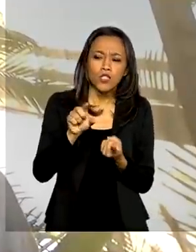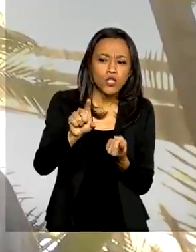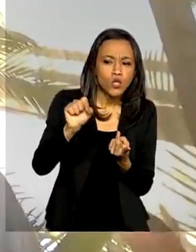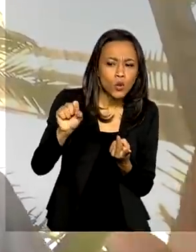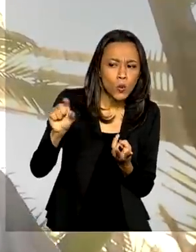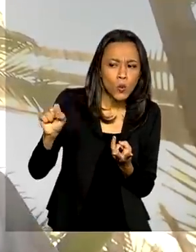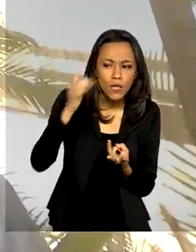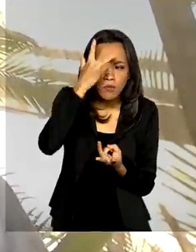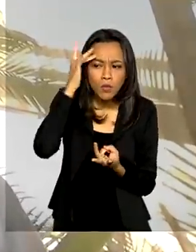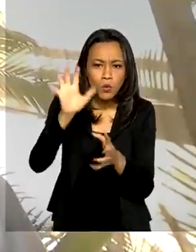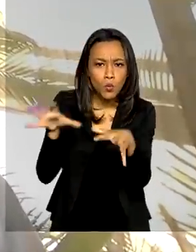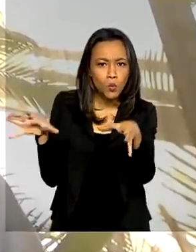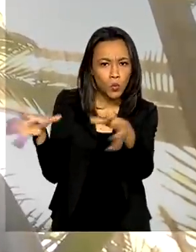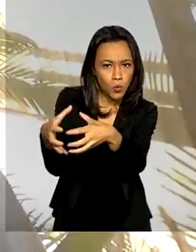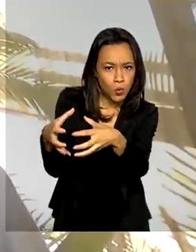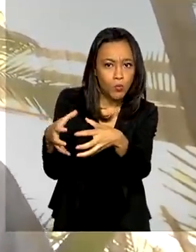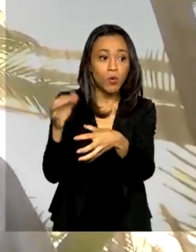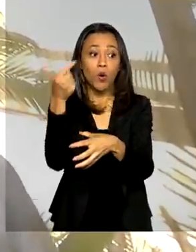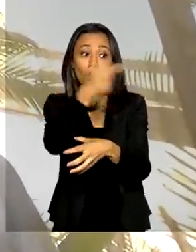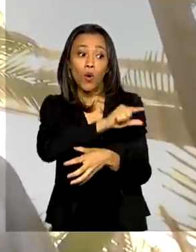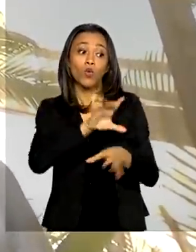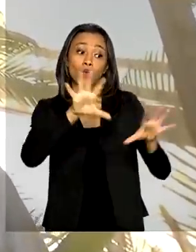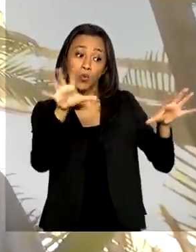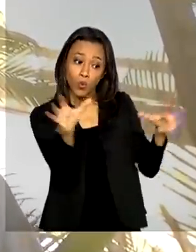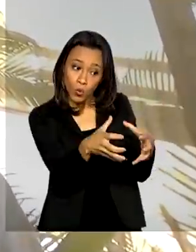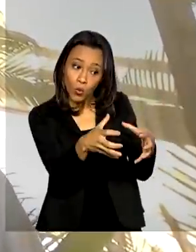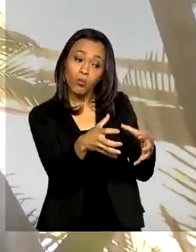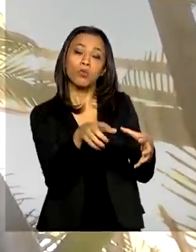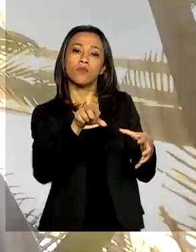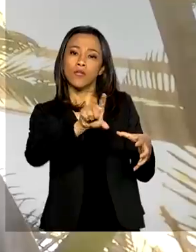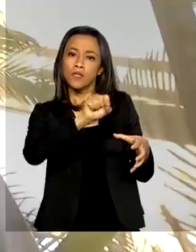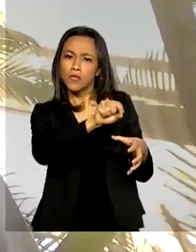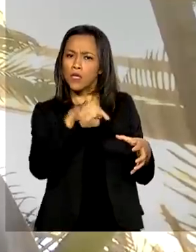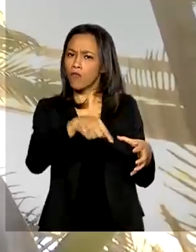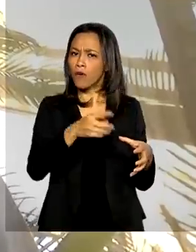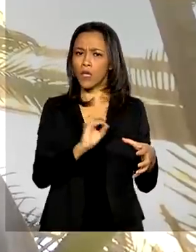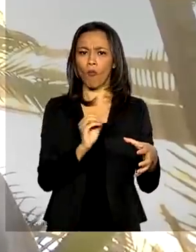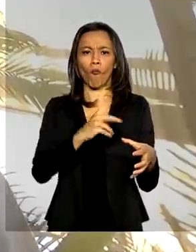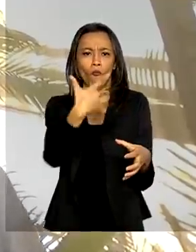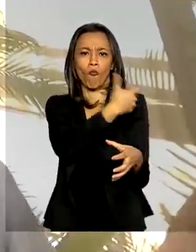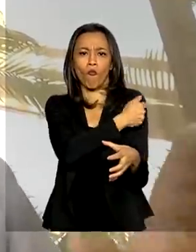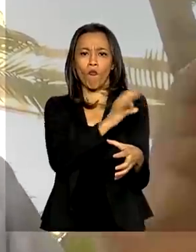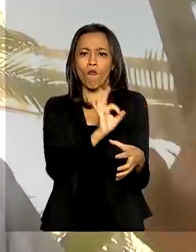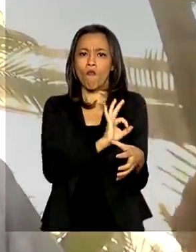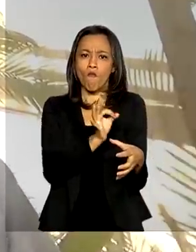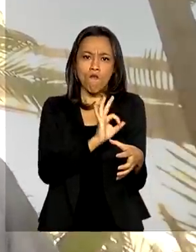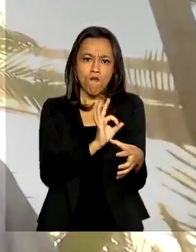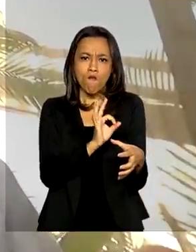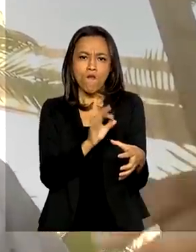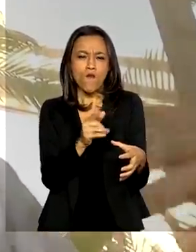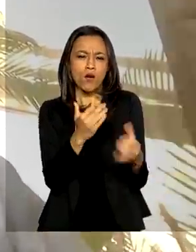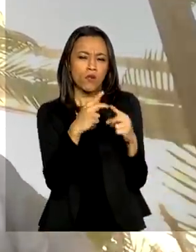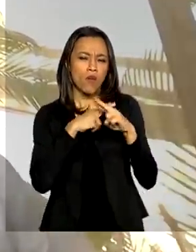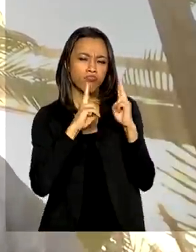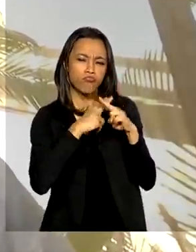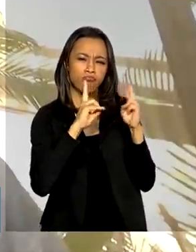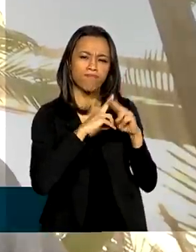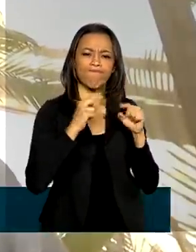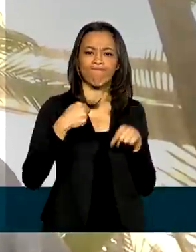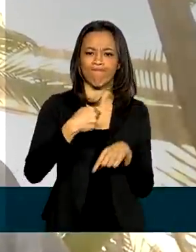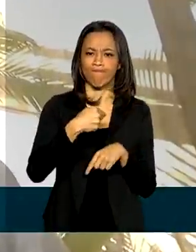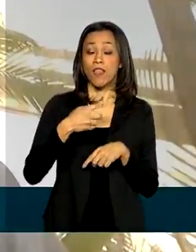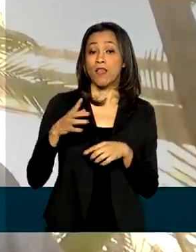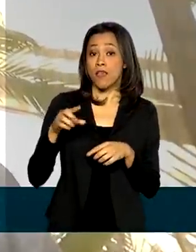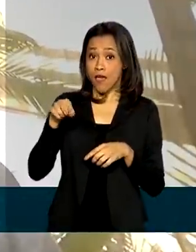vacina. Um grupo vai tomar vacina, outro grupo vai tomar vacina meningocócica, que não vai ter o efeito para a Covid-19. E essas pessoas vão